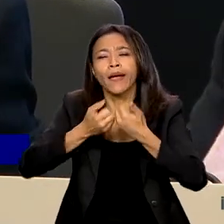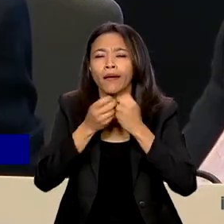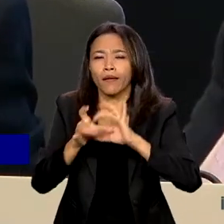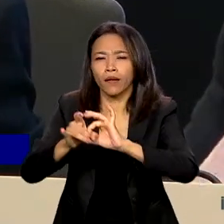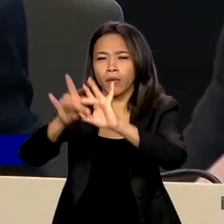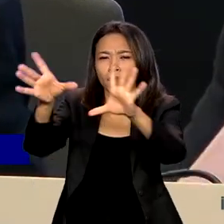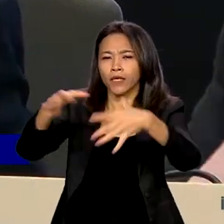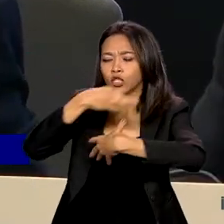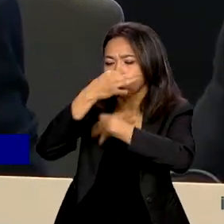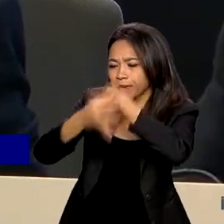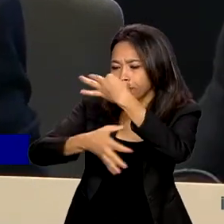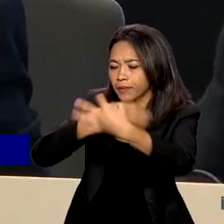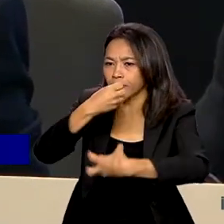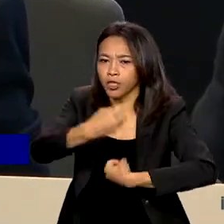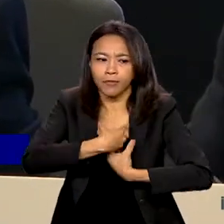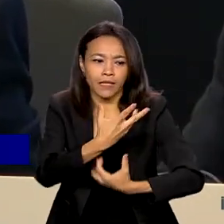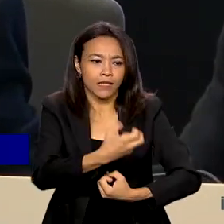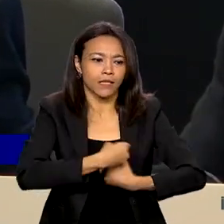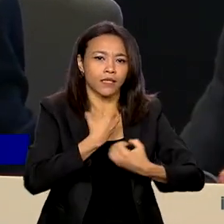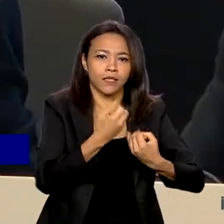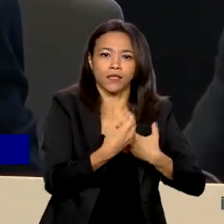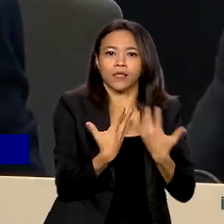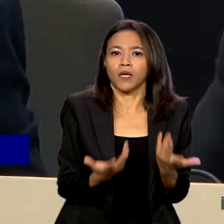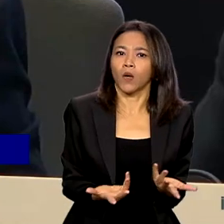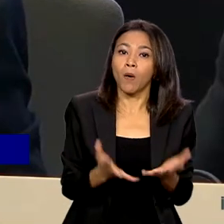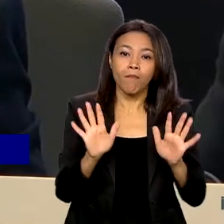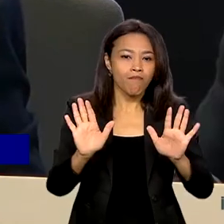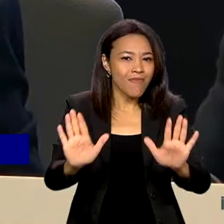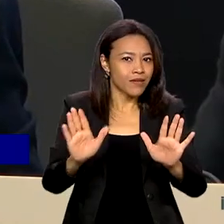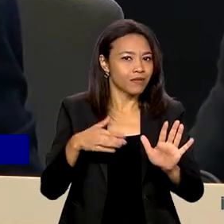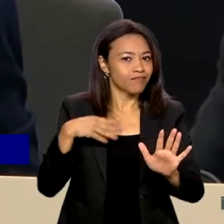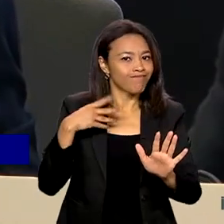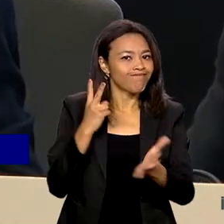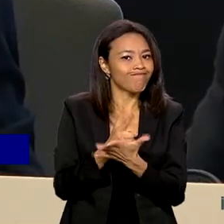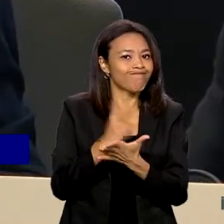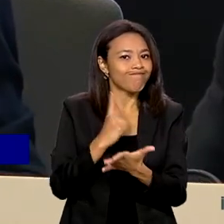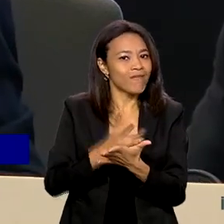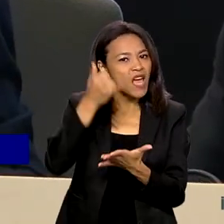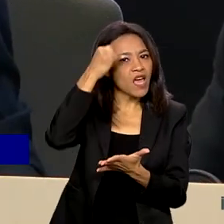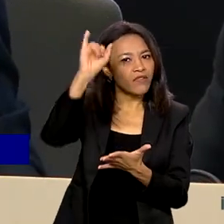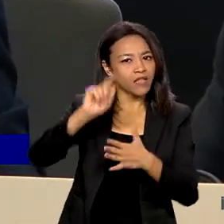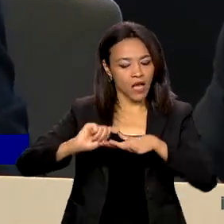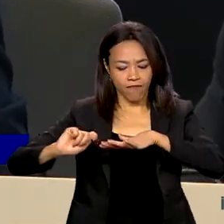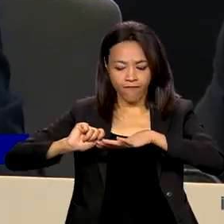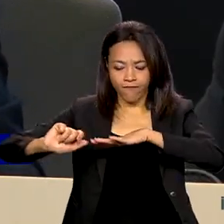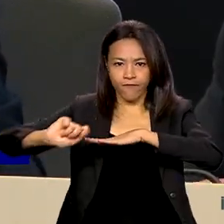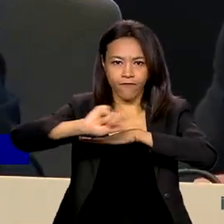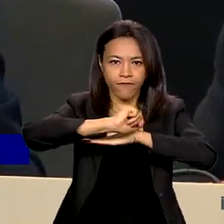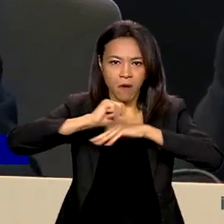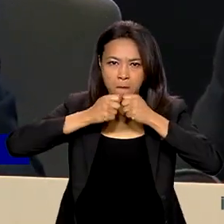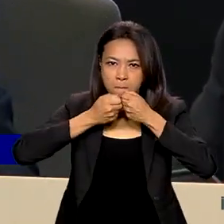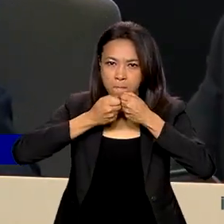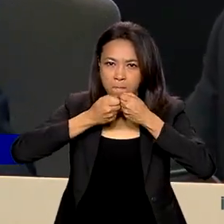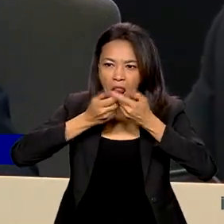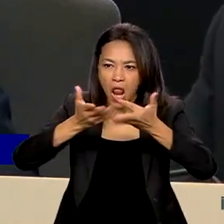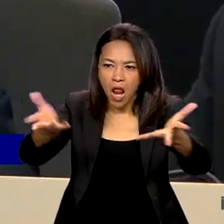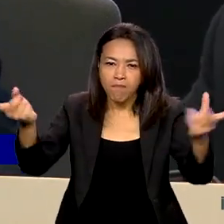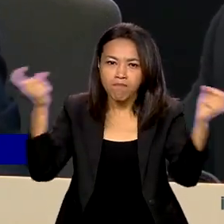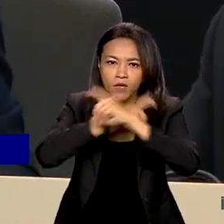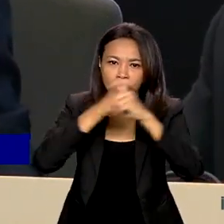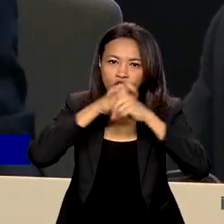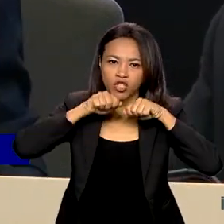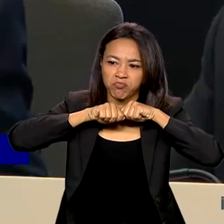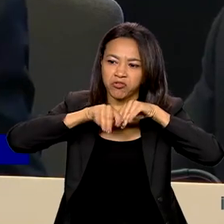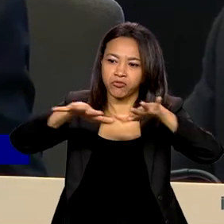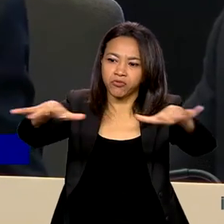a liberdade de expressão, mas ao mesmo tempo evitar fake news, desinformação,